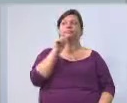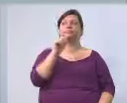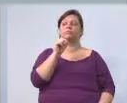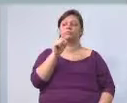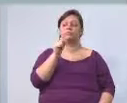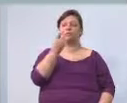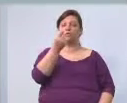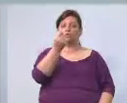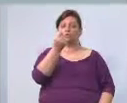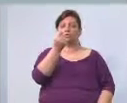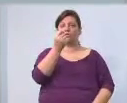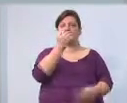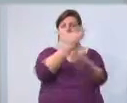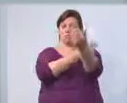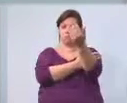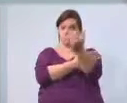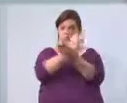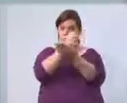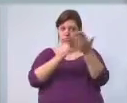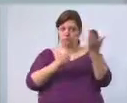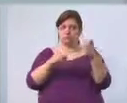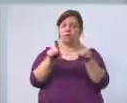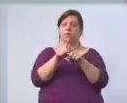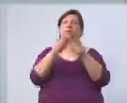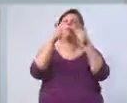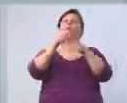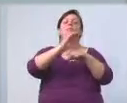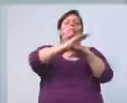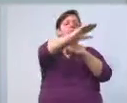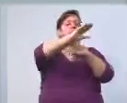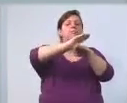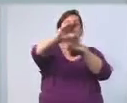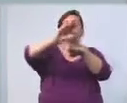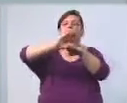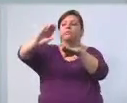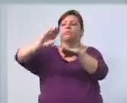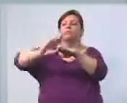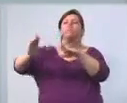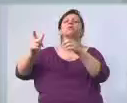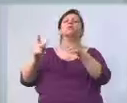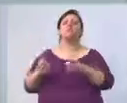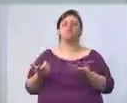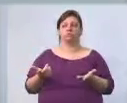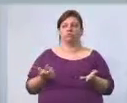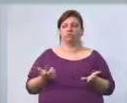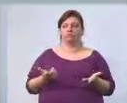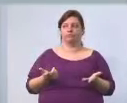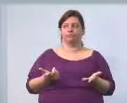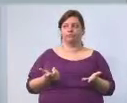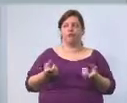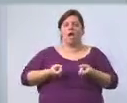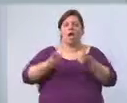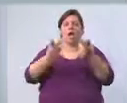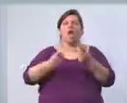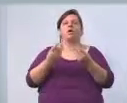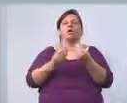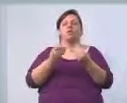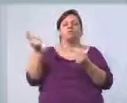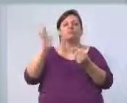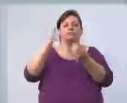orçamentária e aonde elas são distribuídas, quais são os gastos delas, conforme o senhor falou,